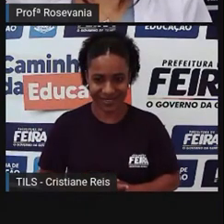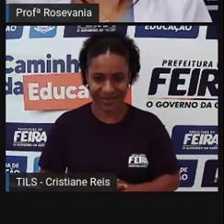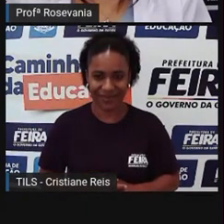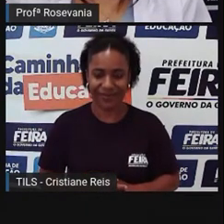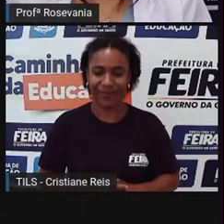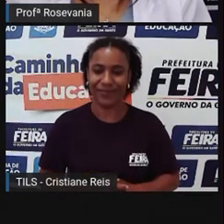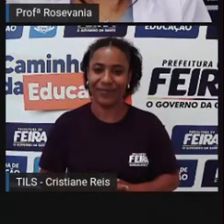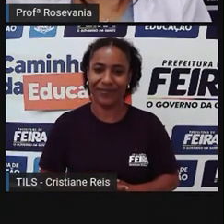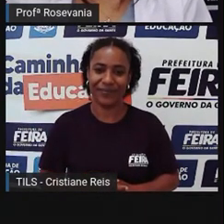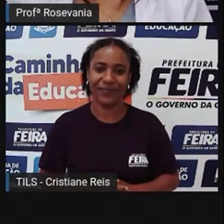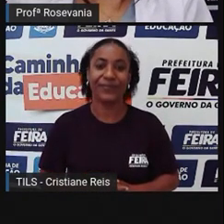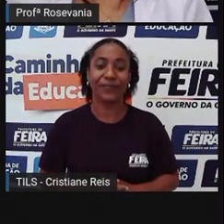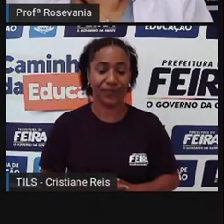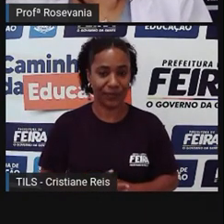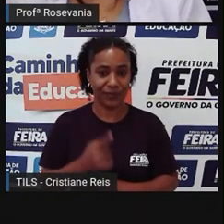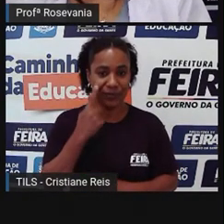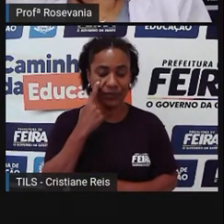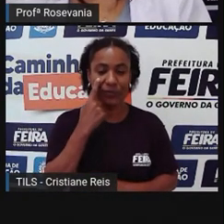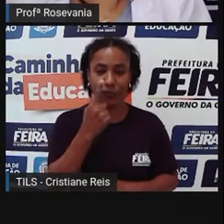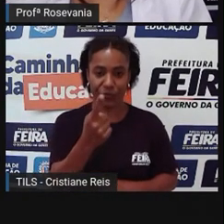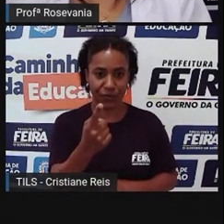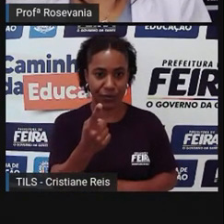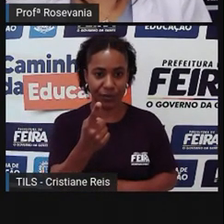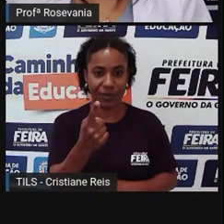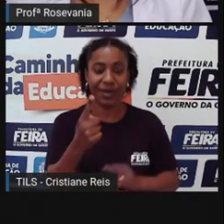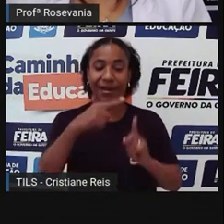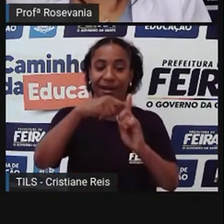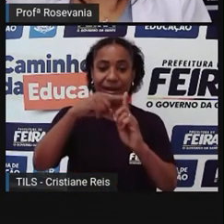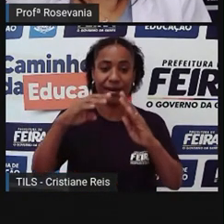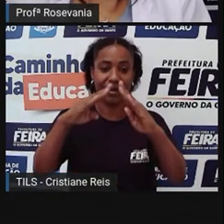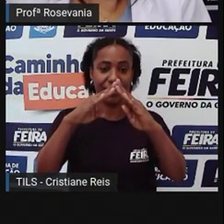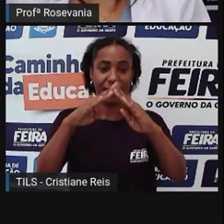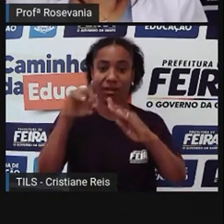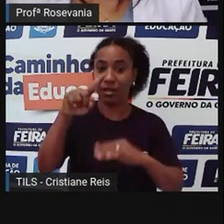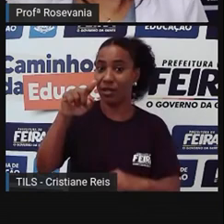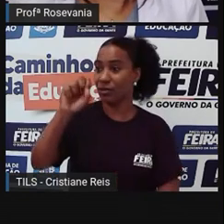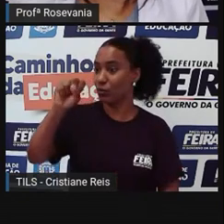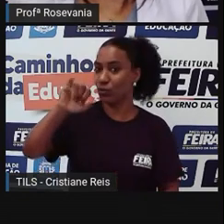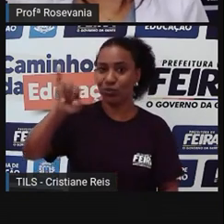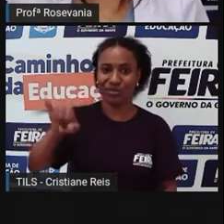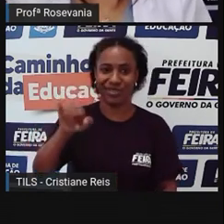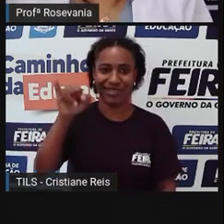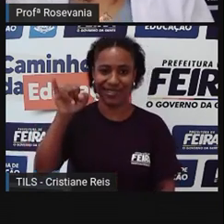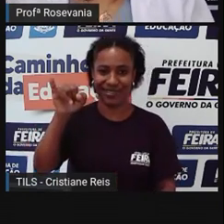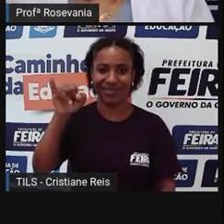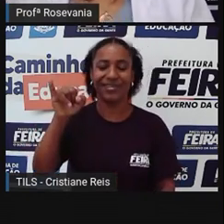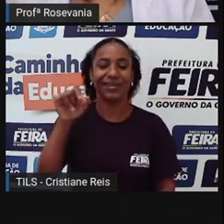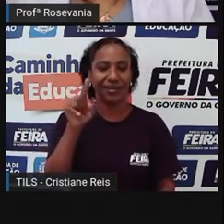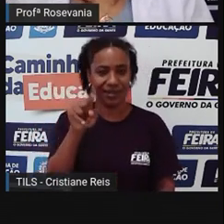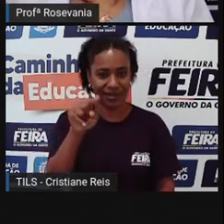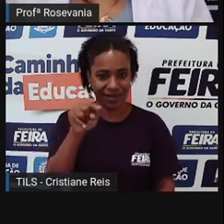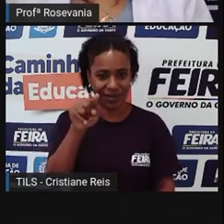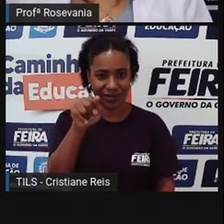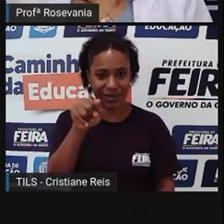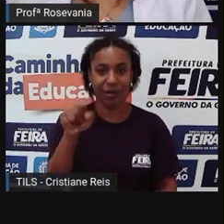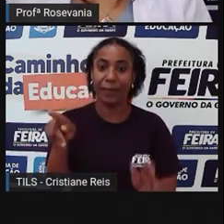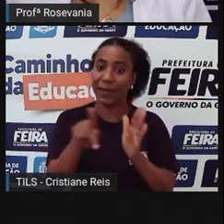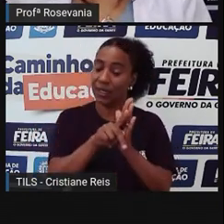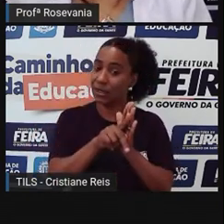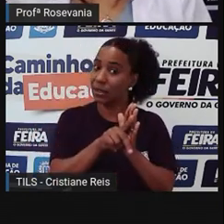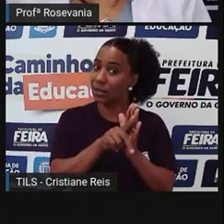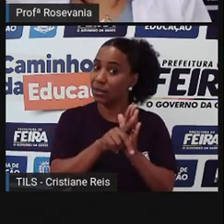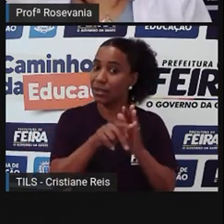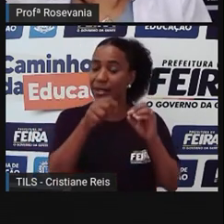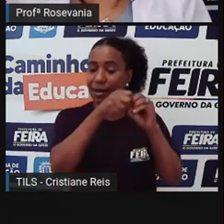gente perceber, né, a Igreja de São José das Itapororocas, lá no distrito de Maria Quitéria, atualmente, né, pertenceu à Cachoeira até